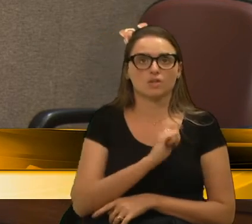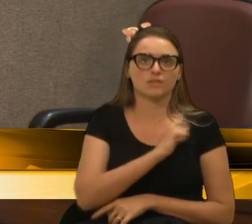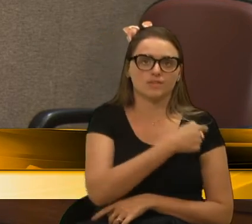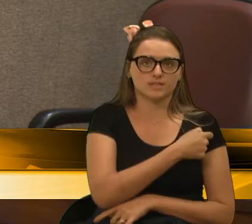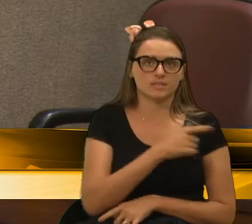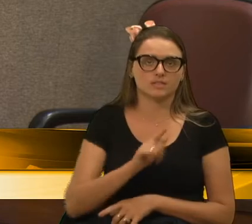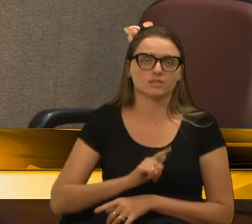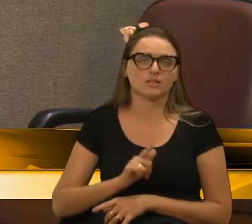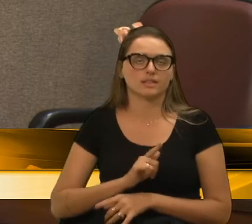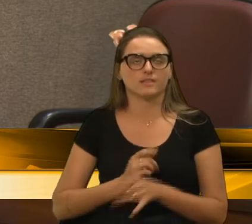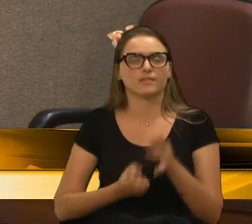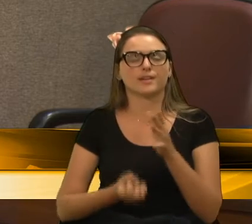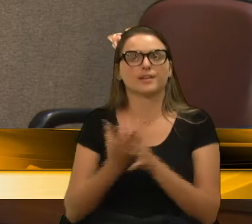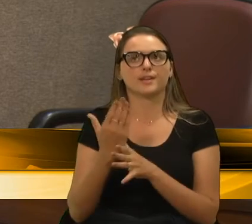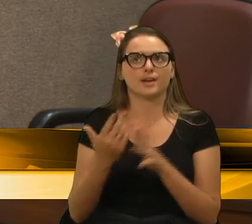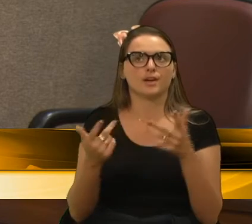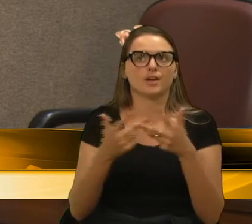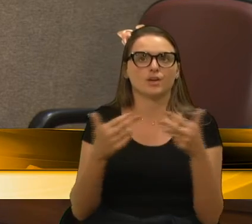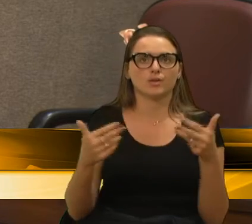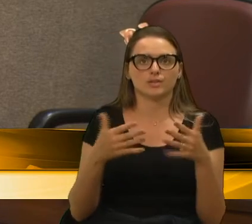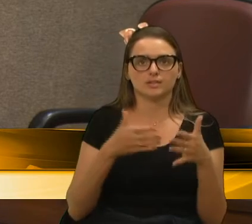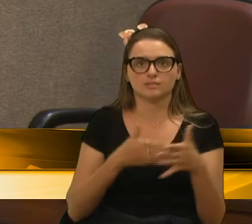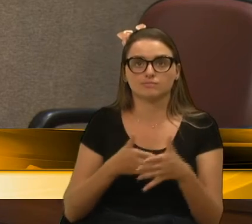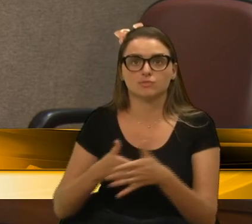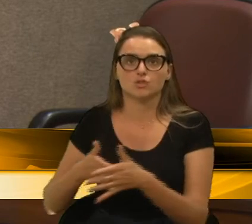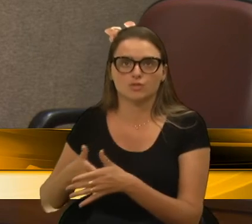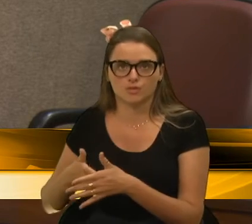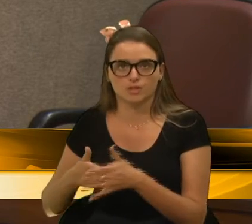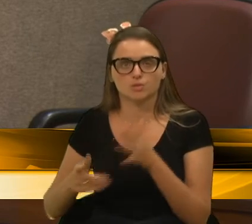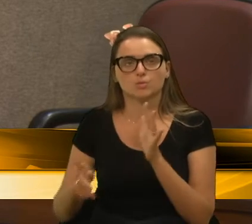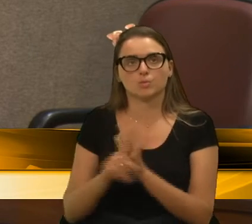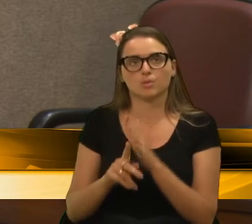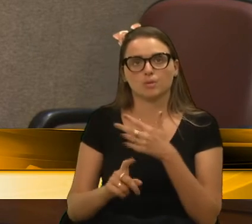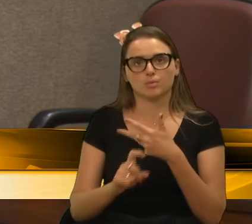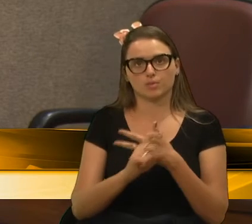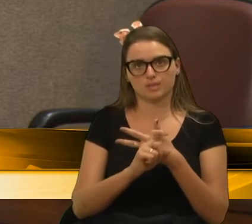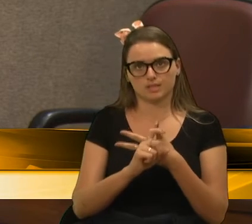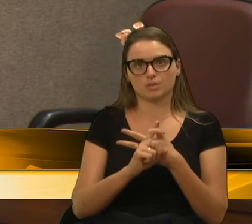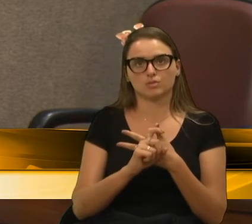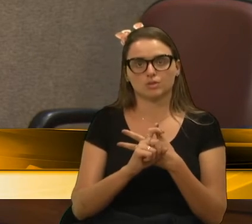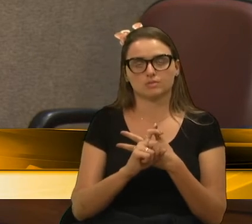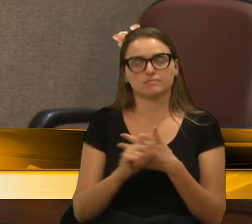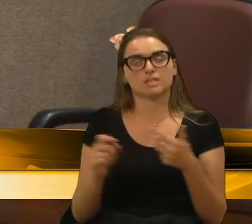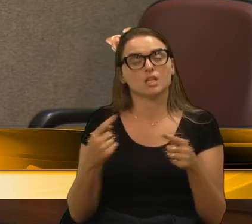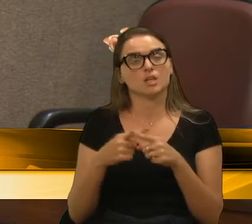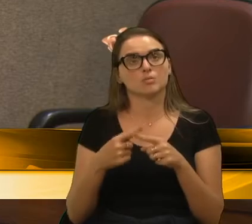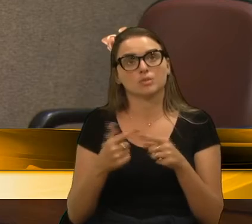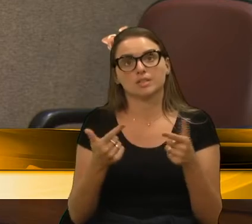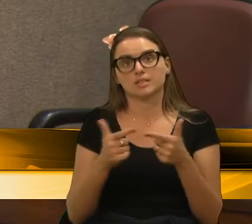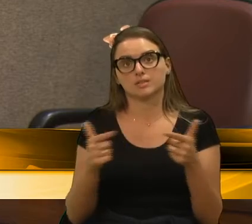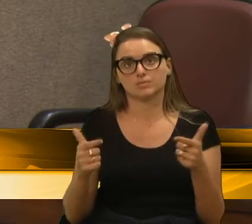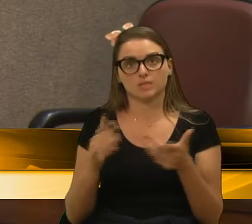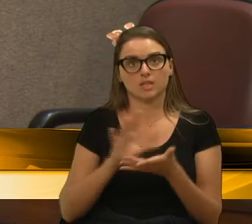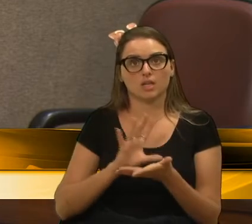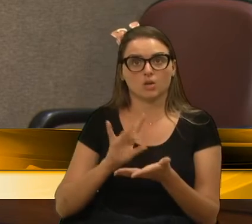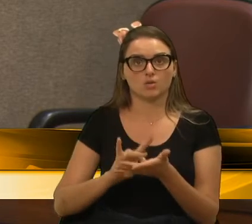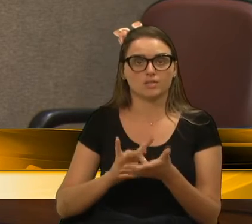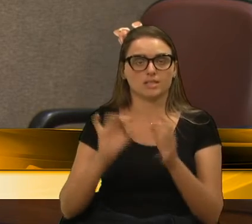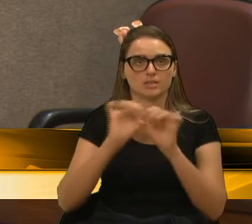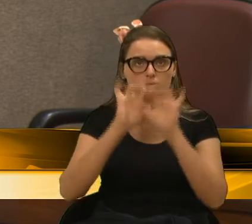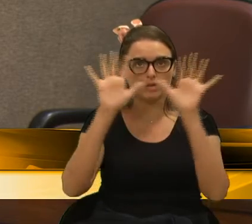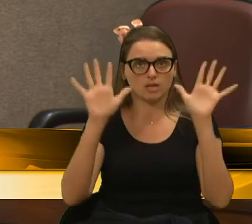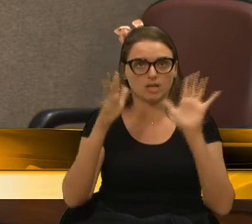constrangimento e dificuldade para o Executivo em função de não estar regulamentada de forma clara essa